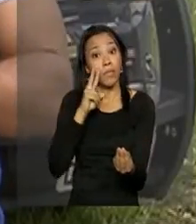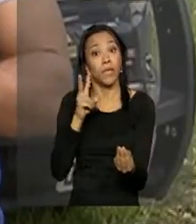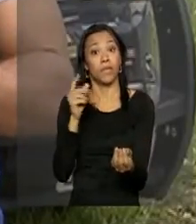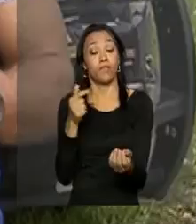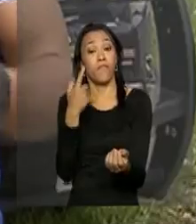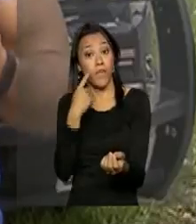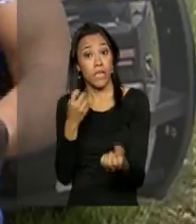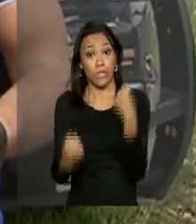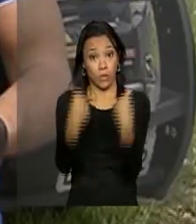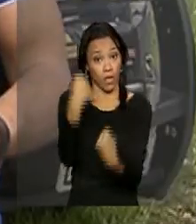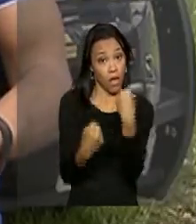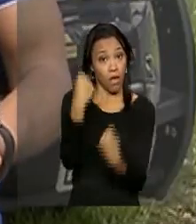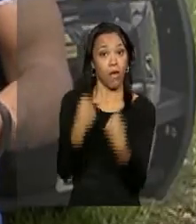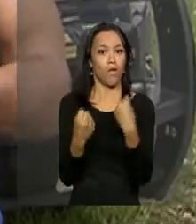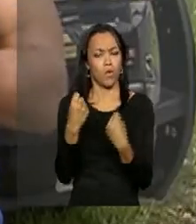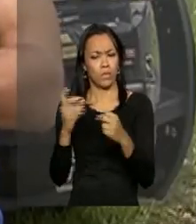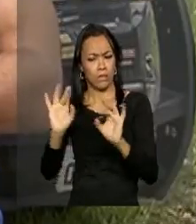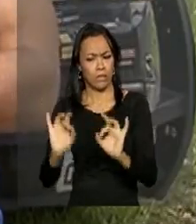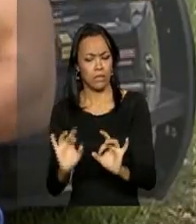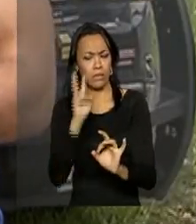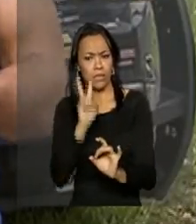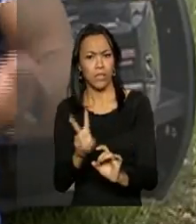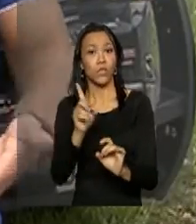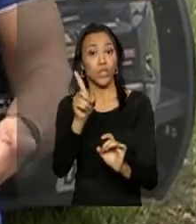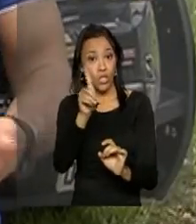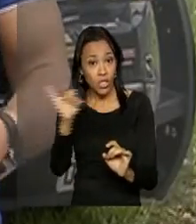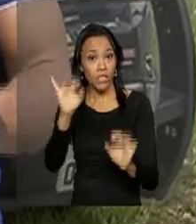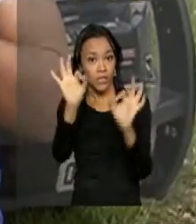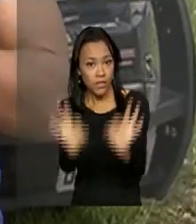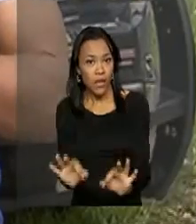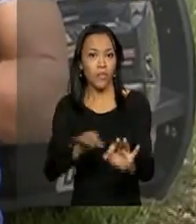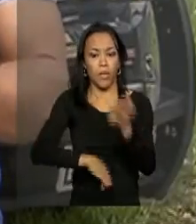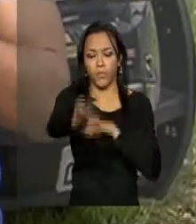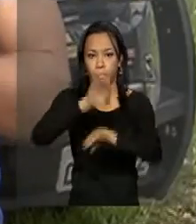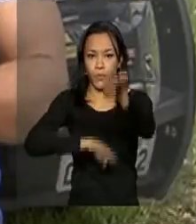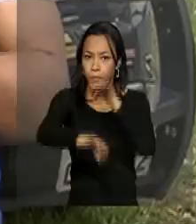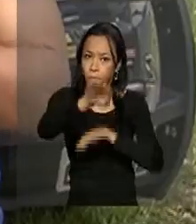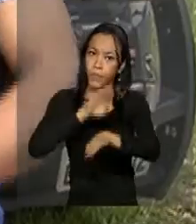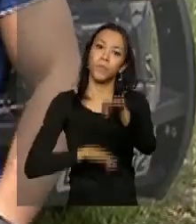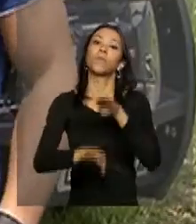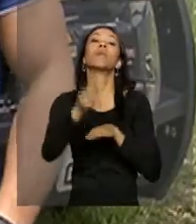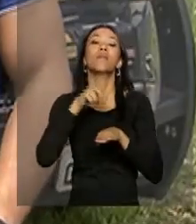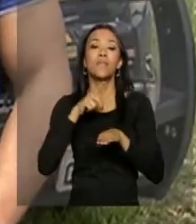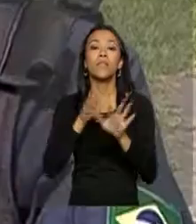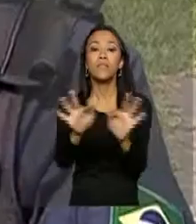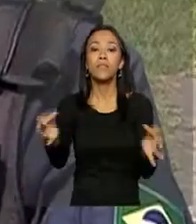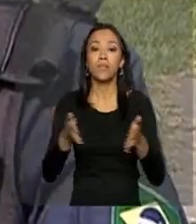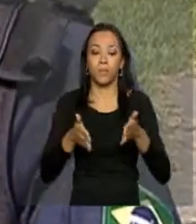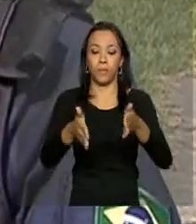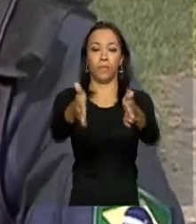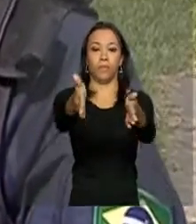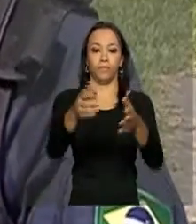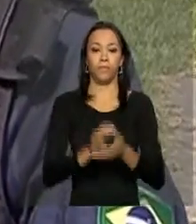autorização especial de trânsito em determinados dias e horários em rodovias que têm trechos de pista simples. Tem